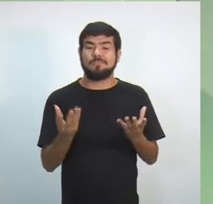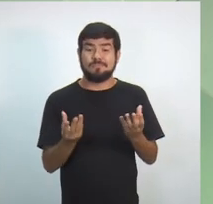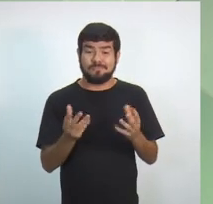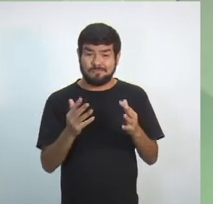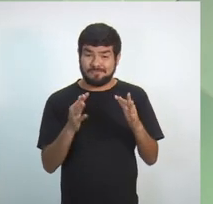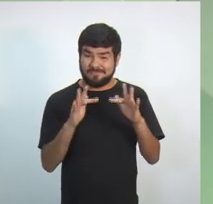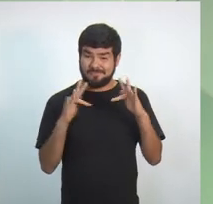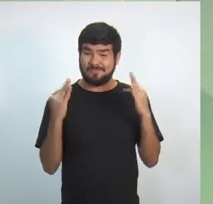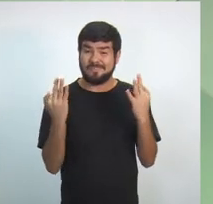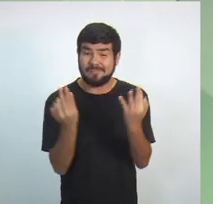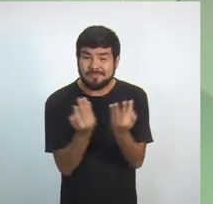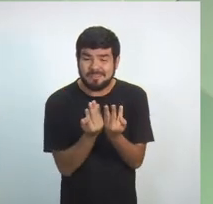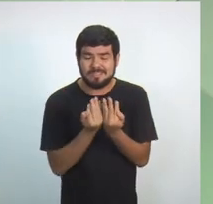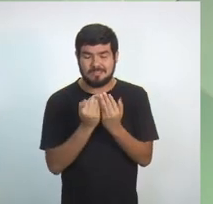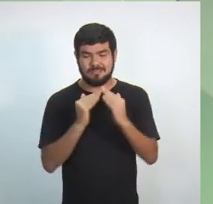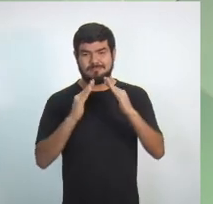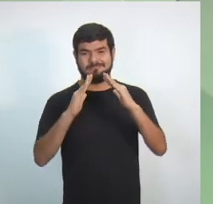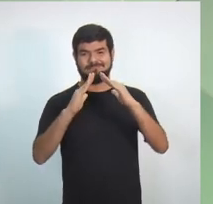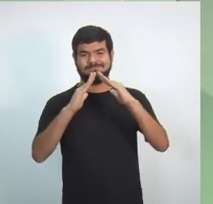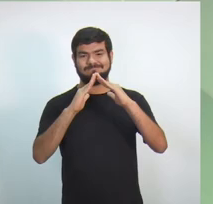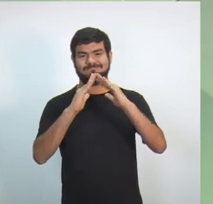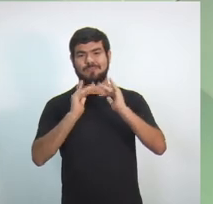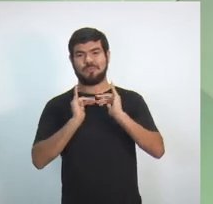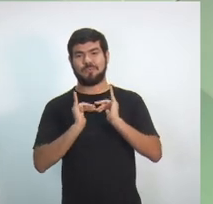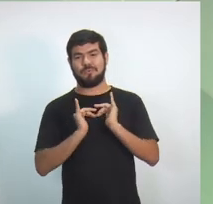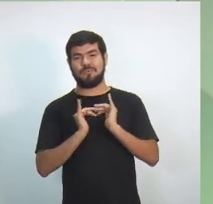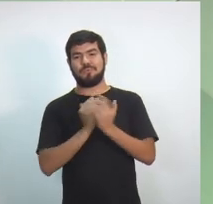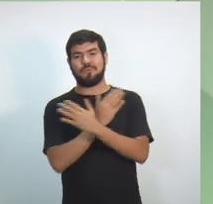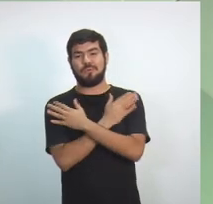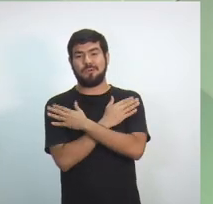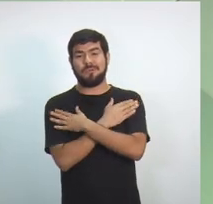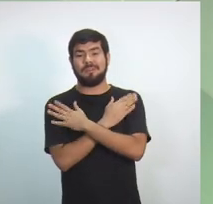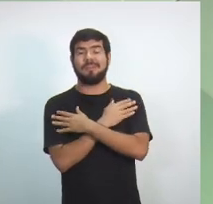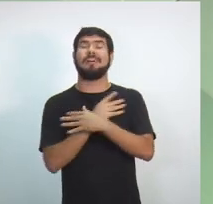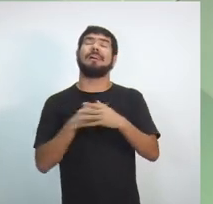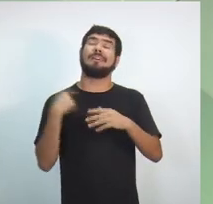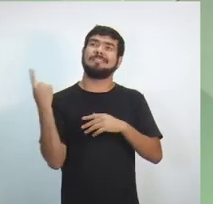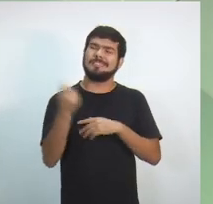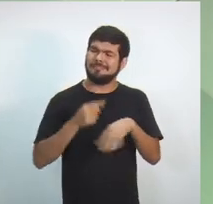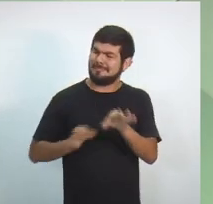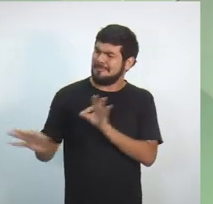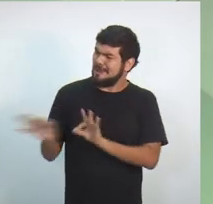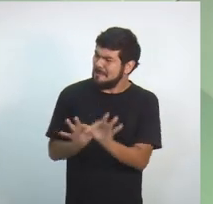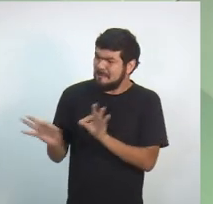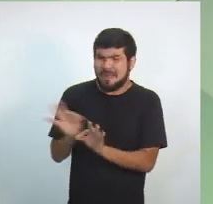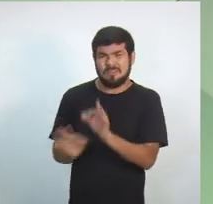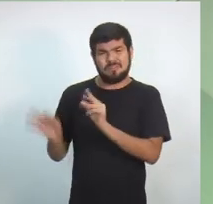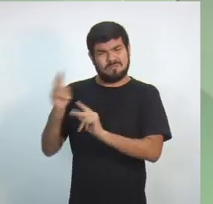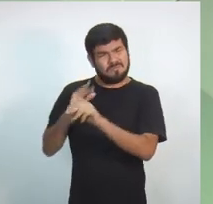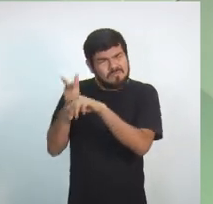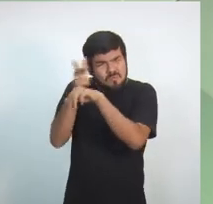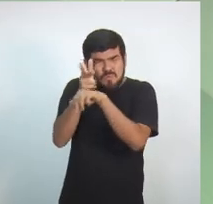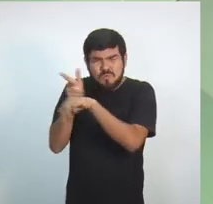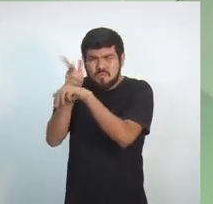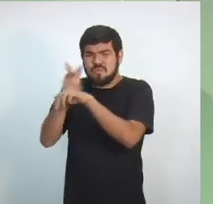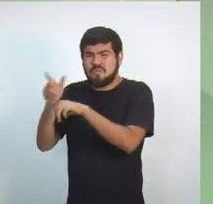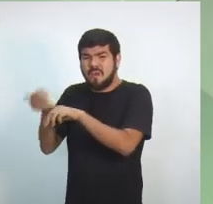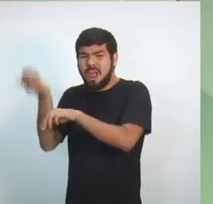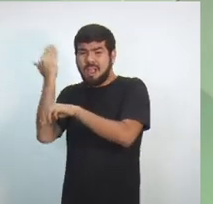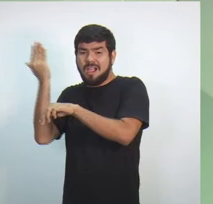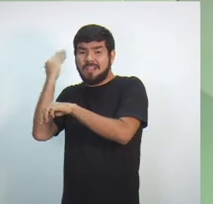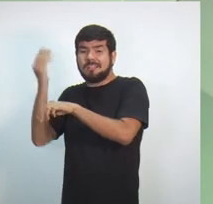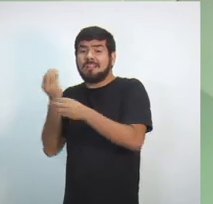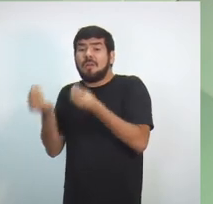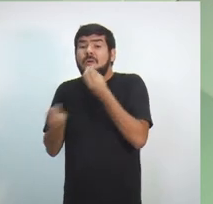família em casa. E aí a gente preparou todo um apanhado, um panorama de como está essa situação de emprego e